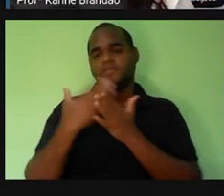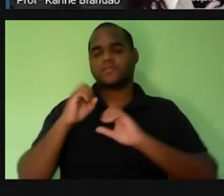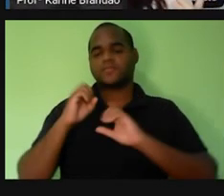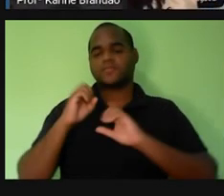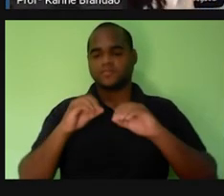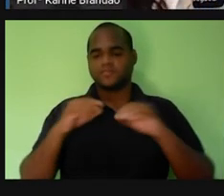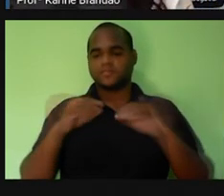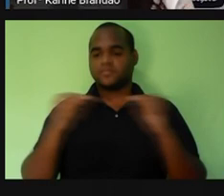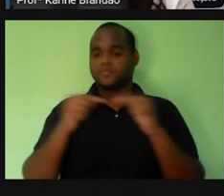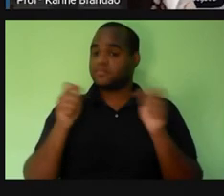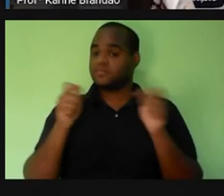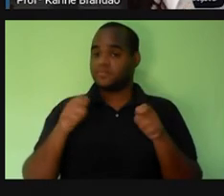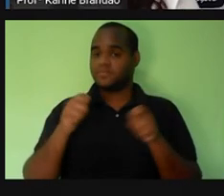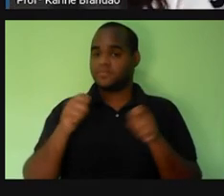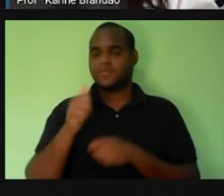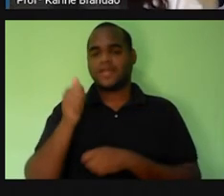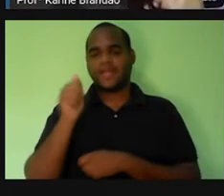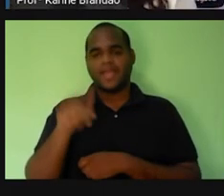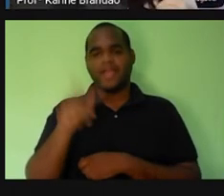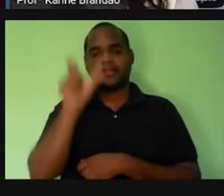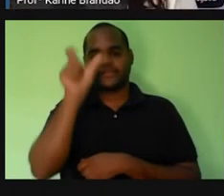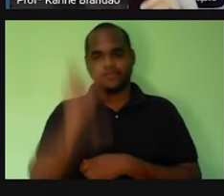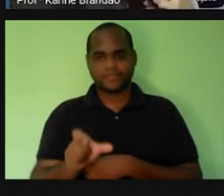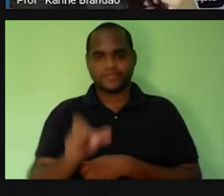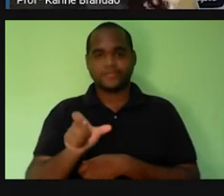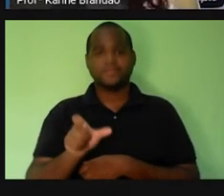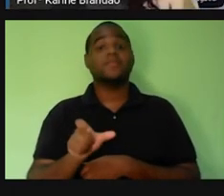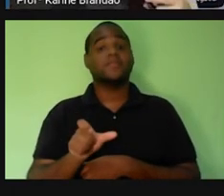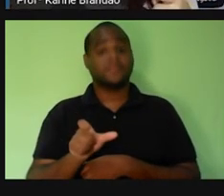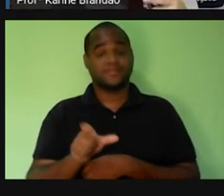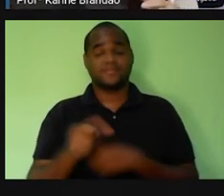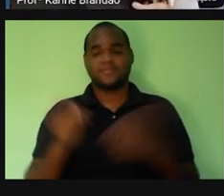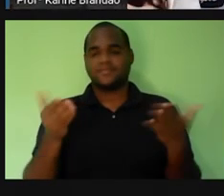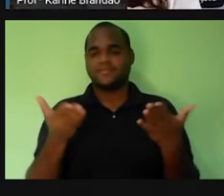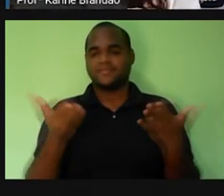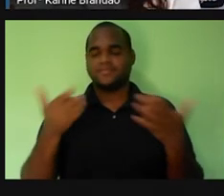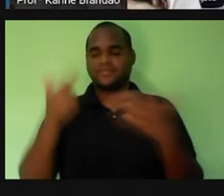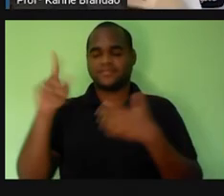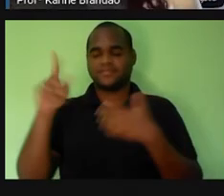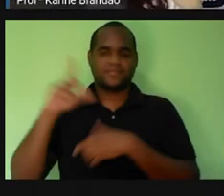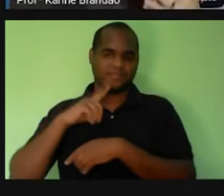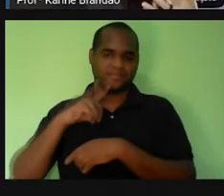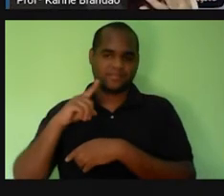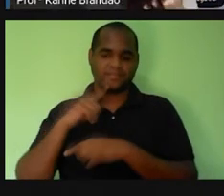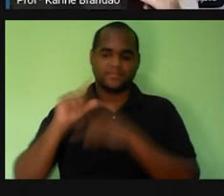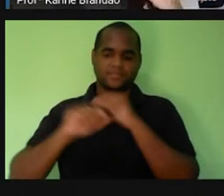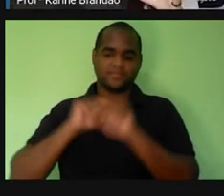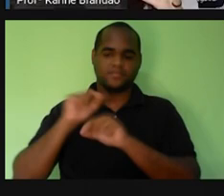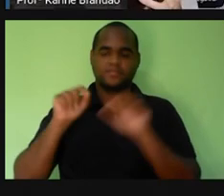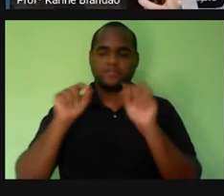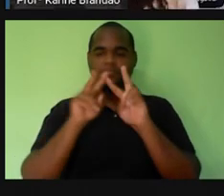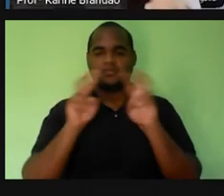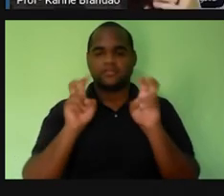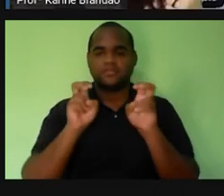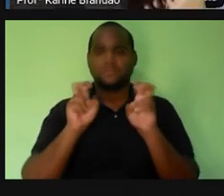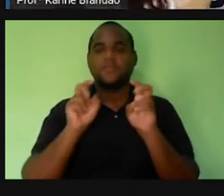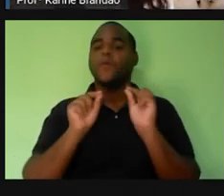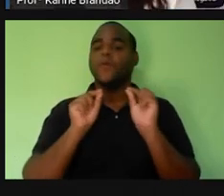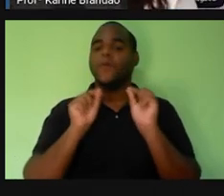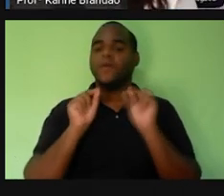gerador identidade, né? E agora a gente já está no bloco de tema gerador, que é o quê?